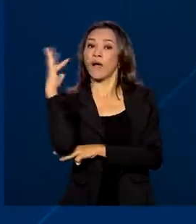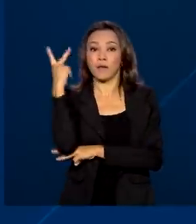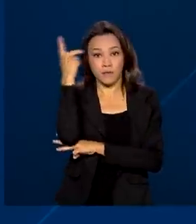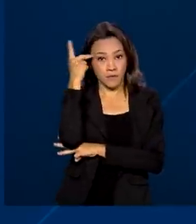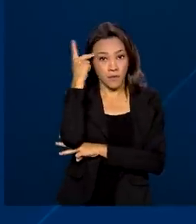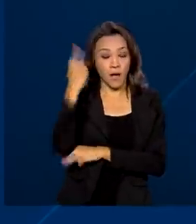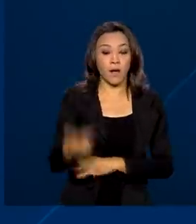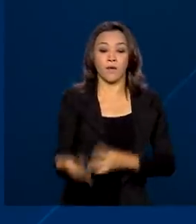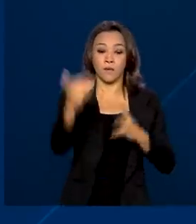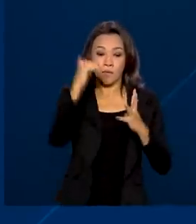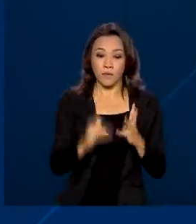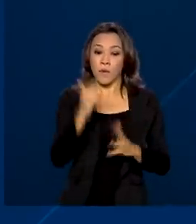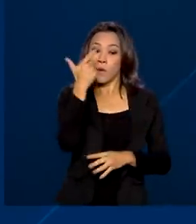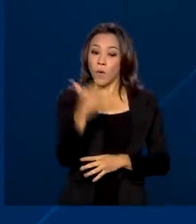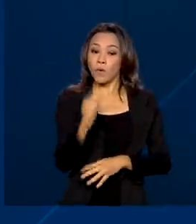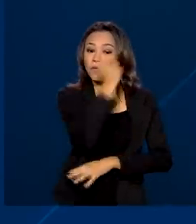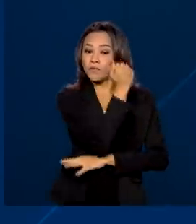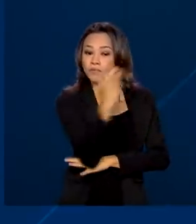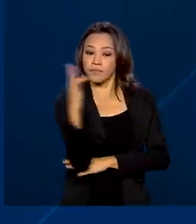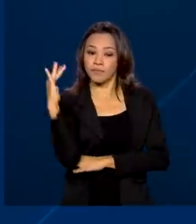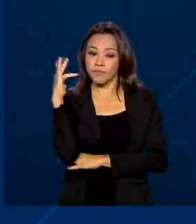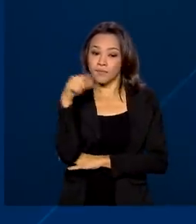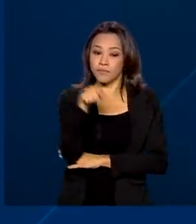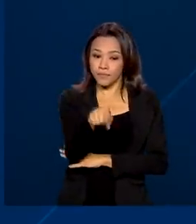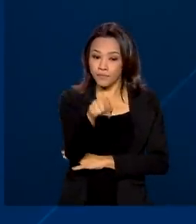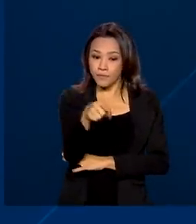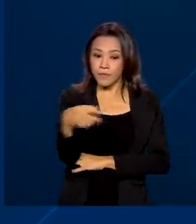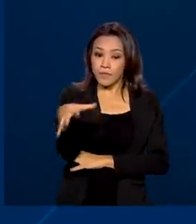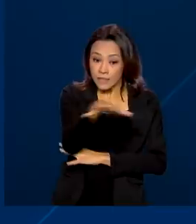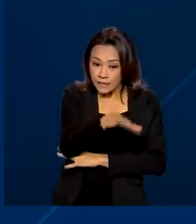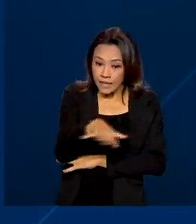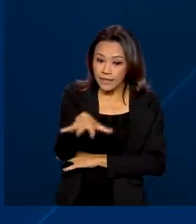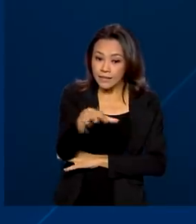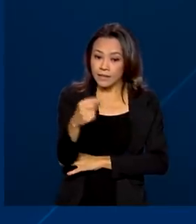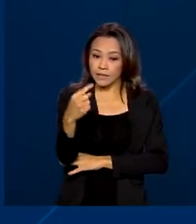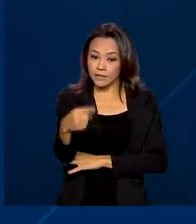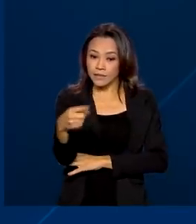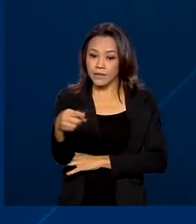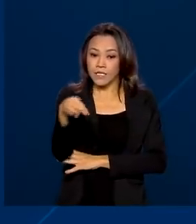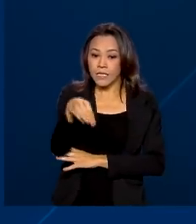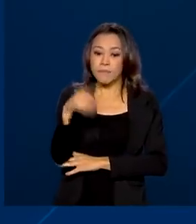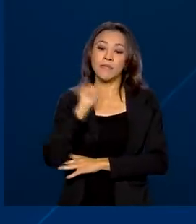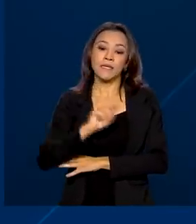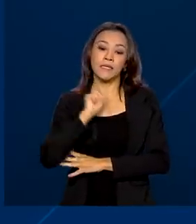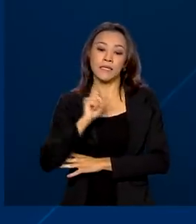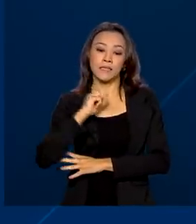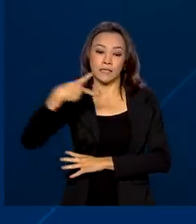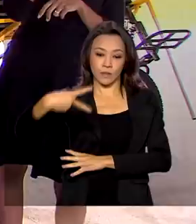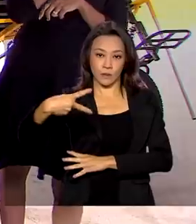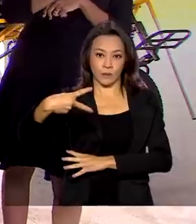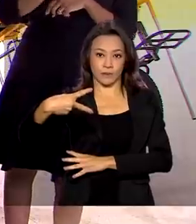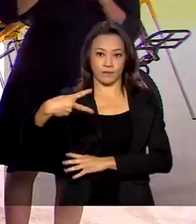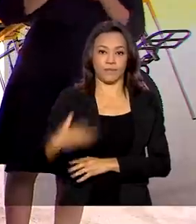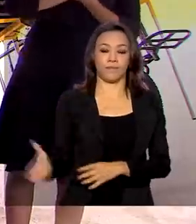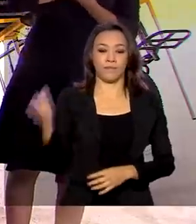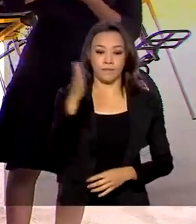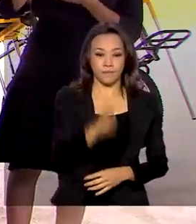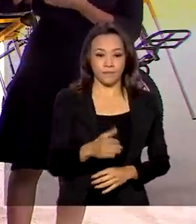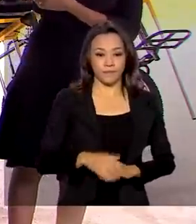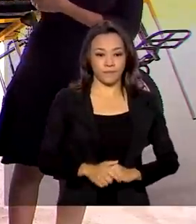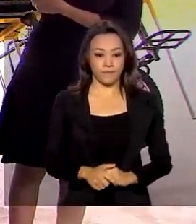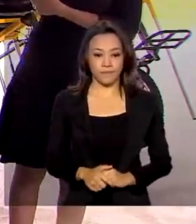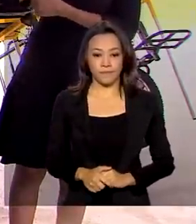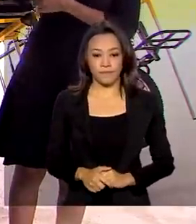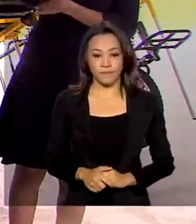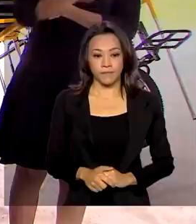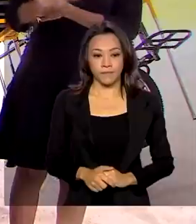o Parque Nacional da Serra da Canastra, da Serra do Cipó e Parque do Carapaó, em Minas Gerais. São locais que as pessoas jamais